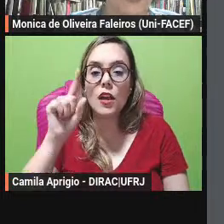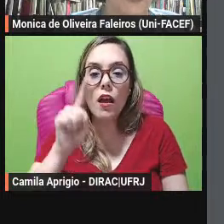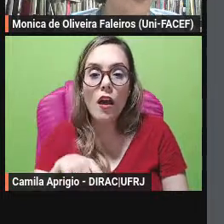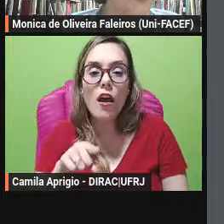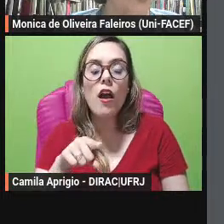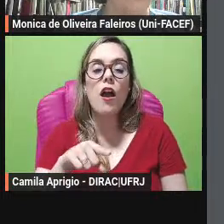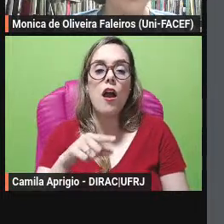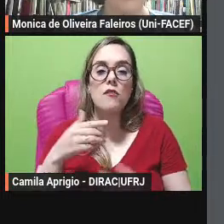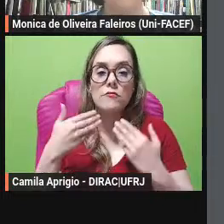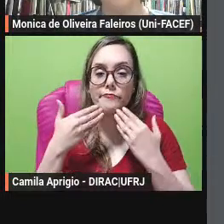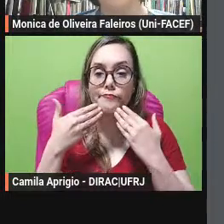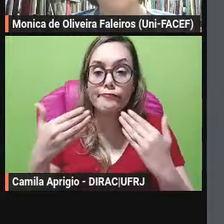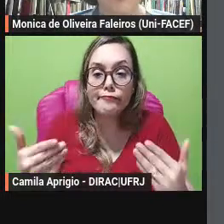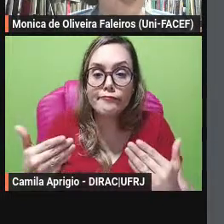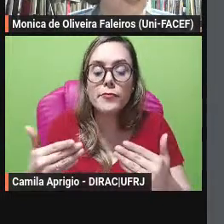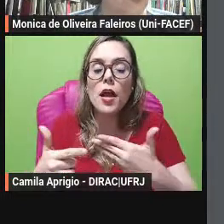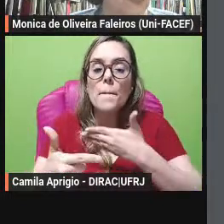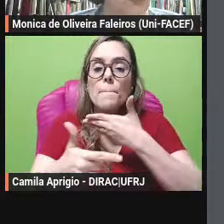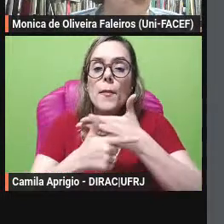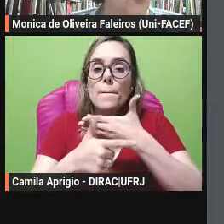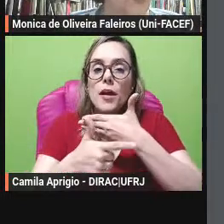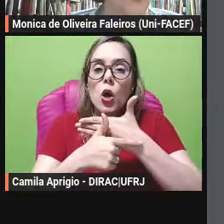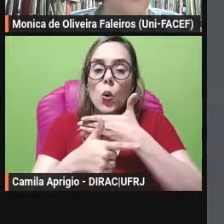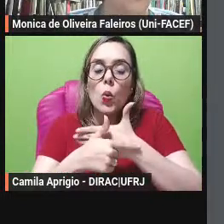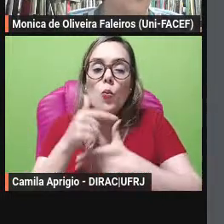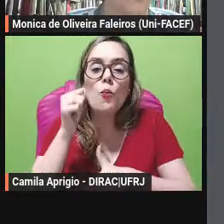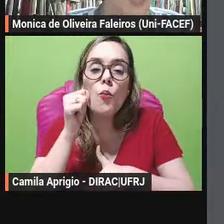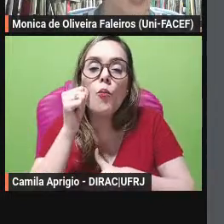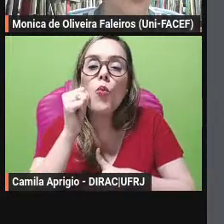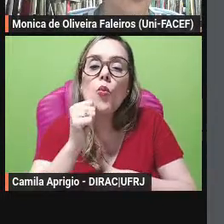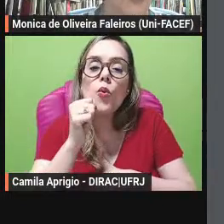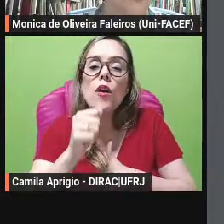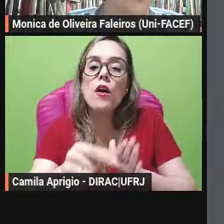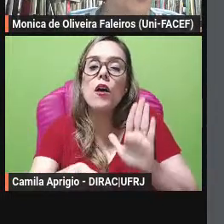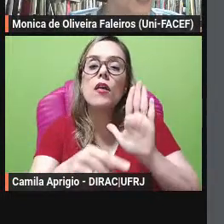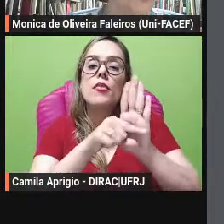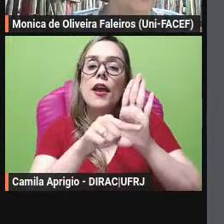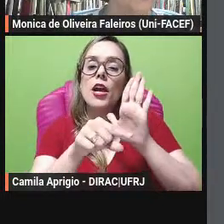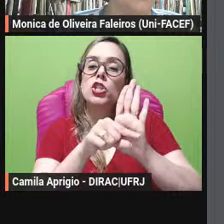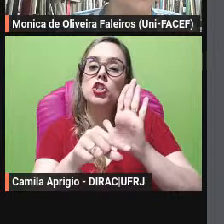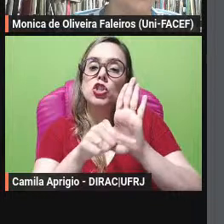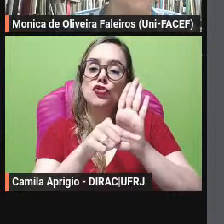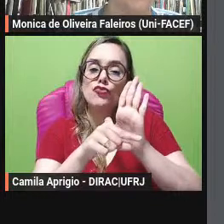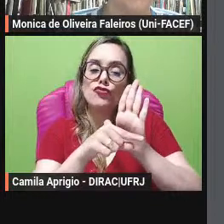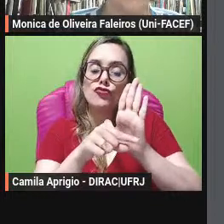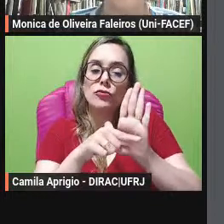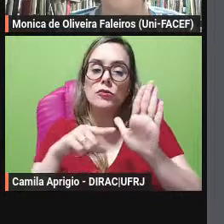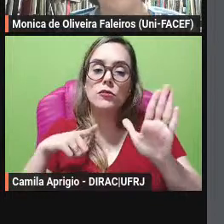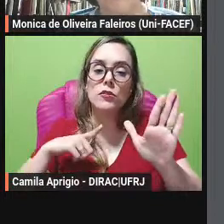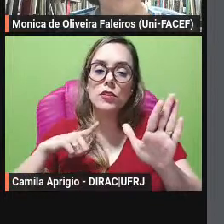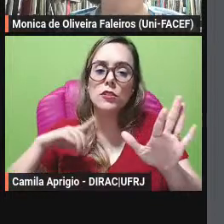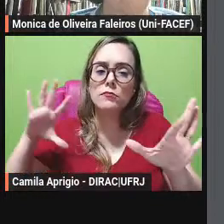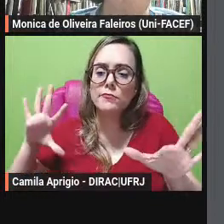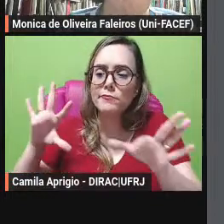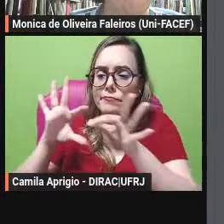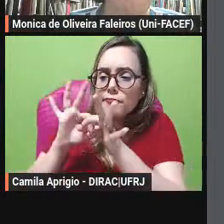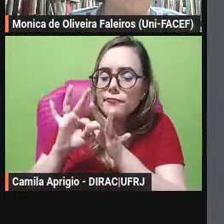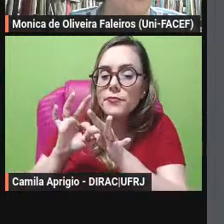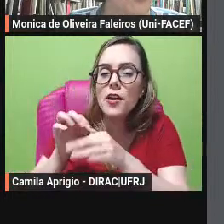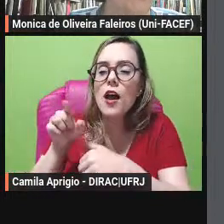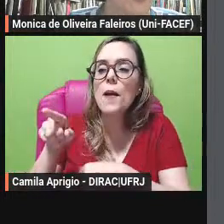como esse papel da mulher é negativizado uma vez que sua imagem está associada à ideia de degradação e perdição